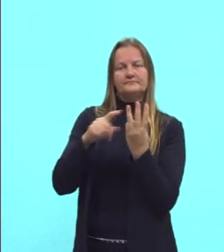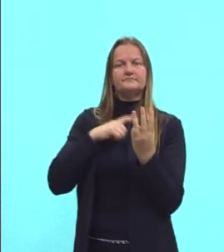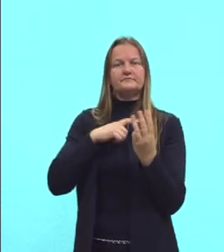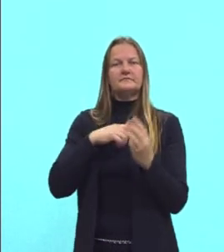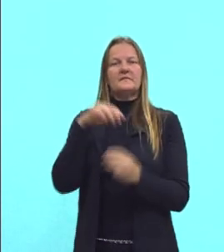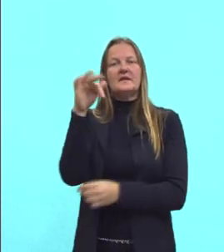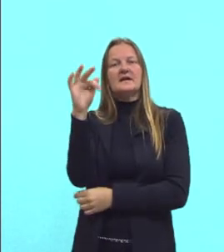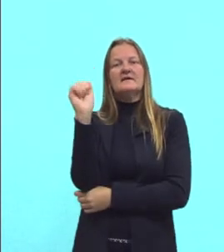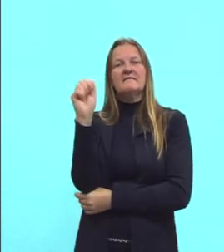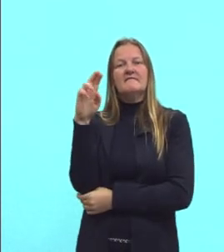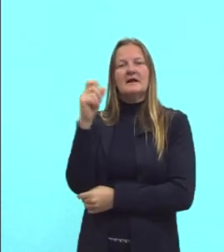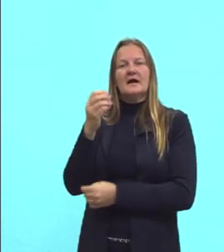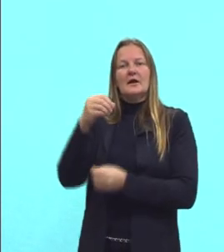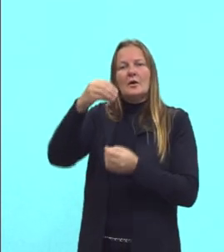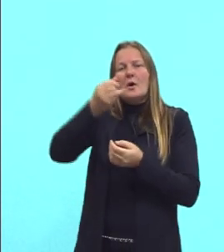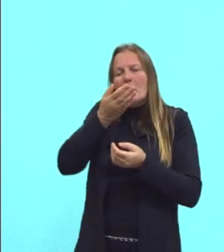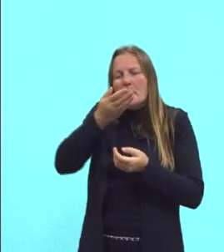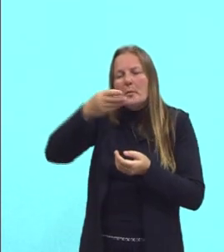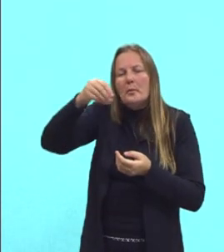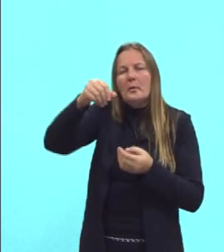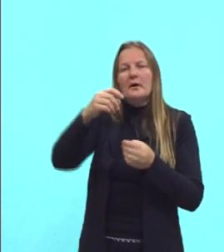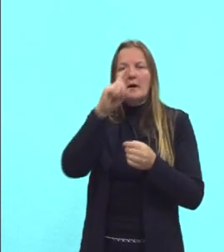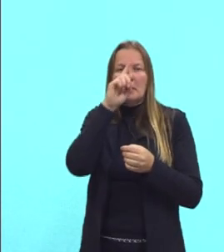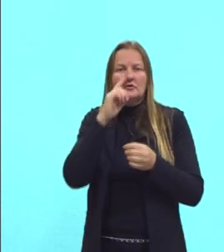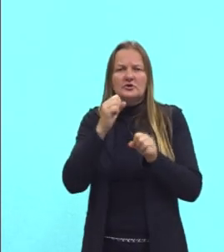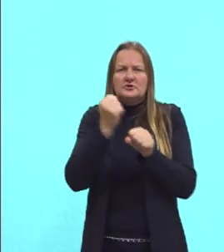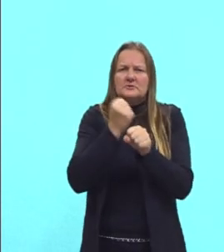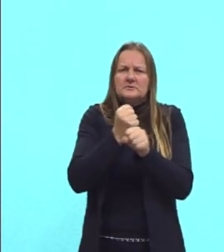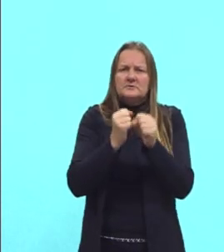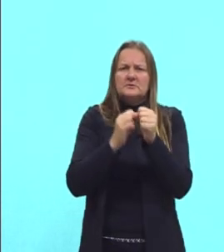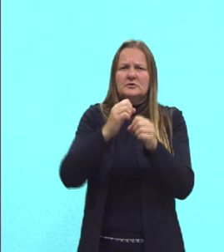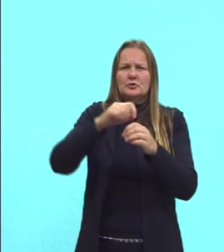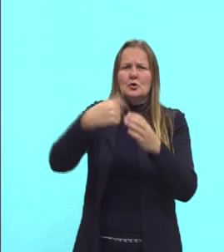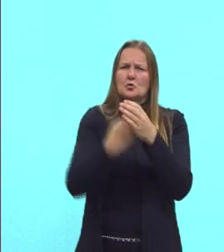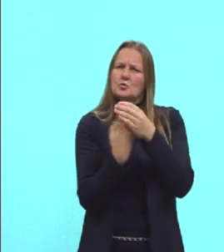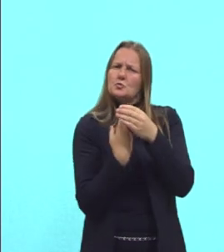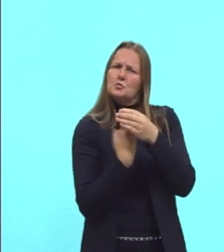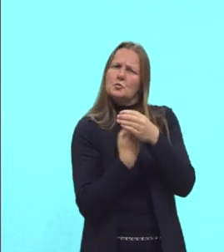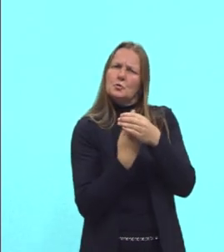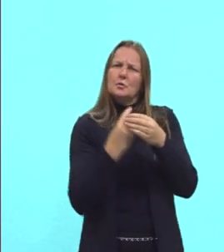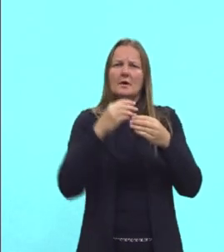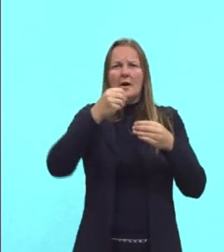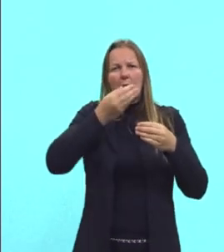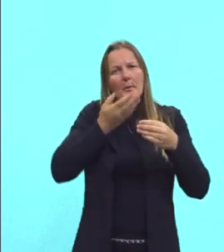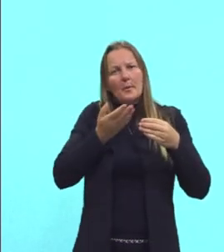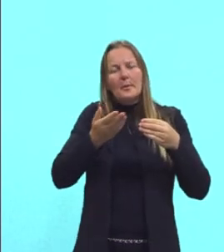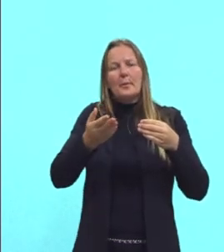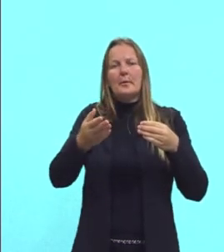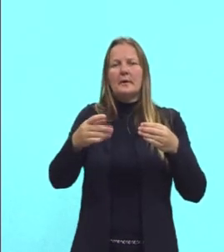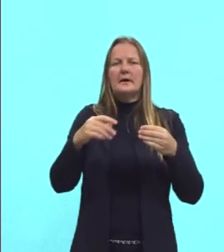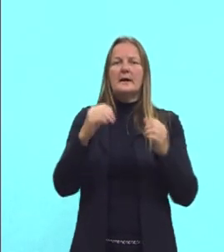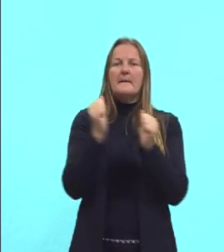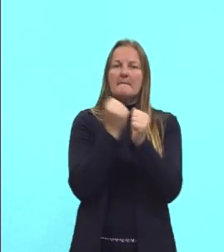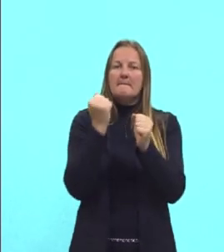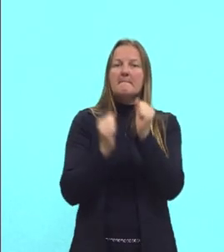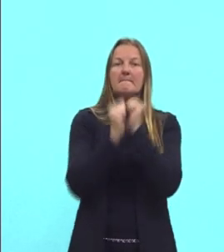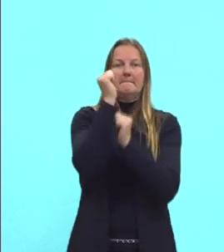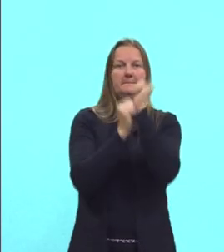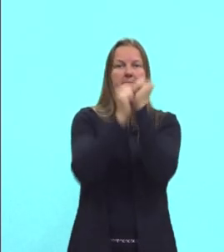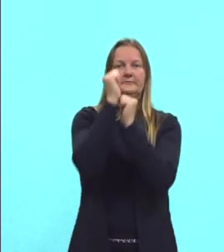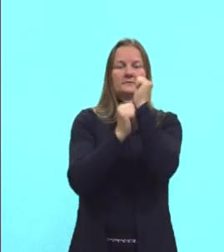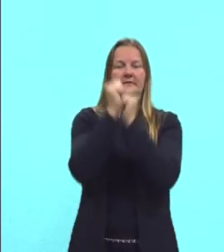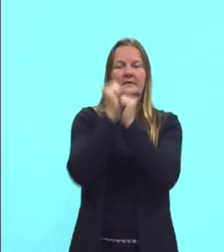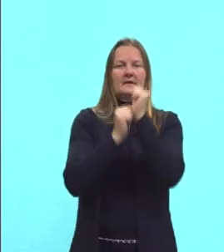Farelo de soja também, um grande produto aí, e justamente um pouco o beneficiamento quando tem ali